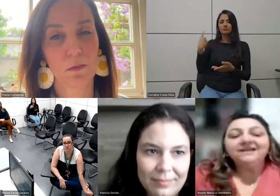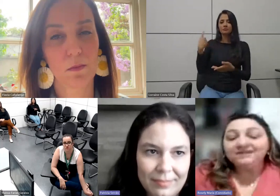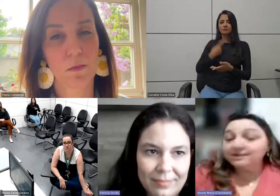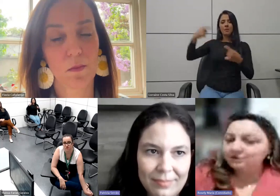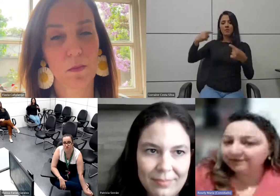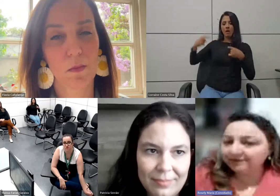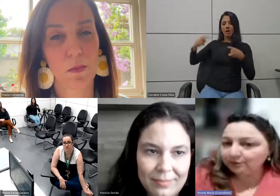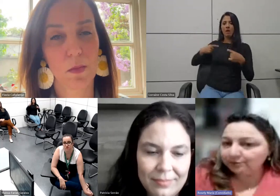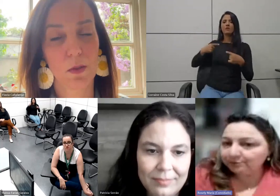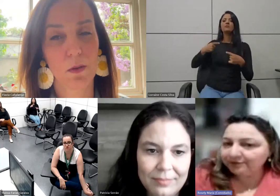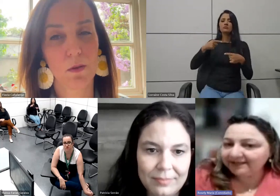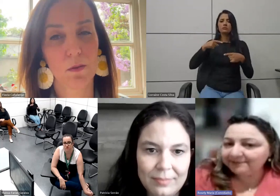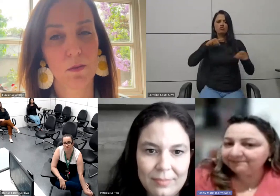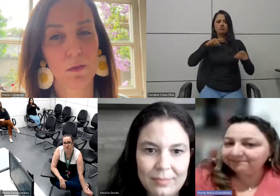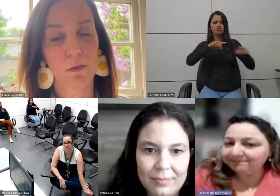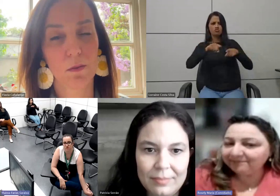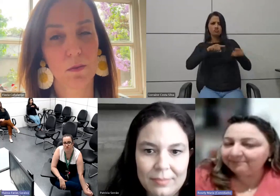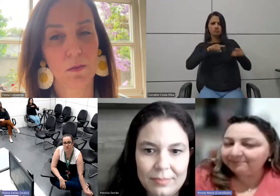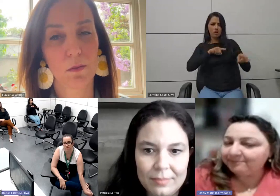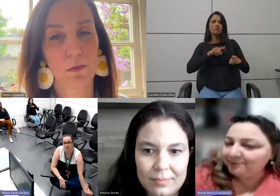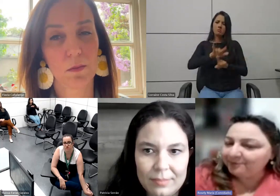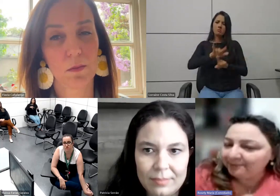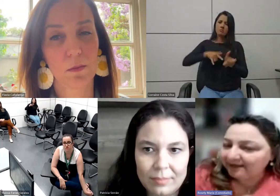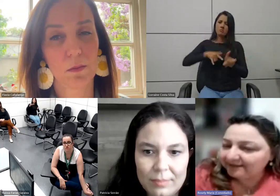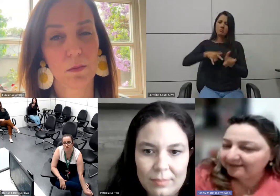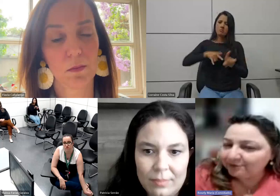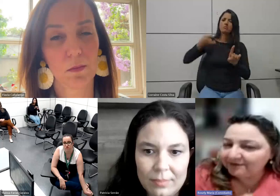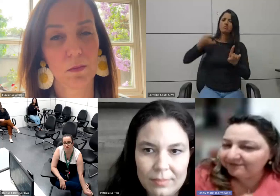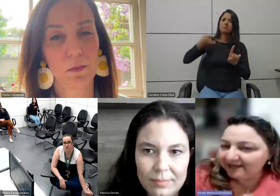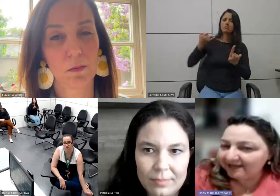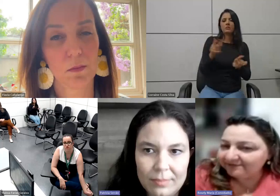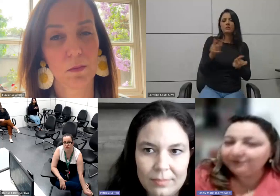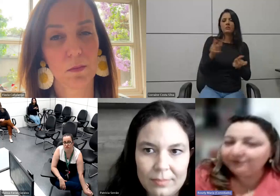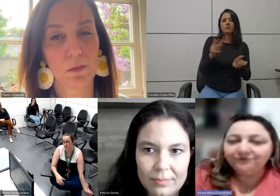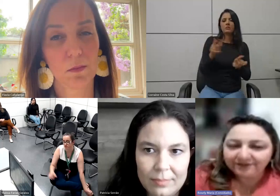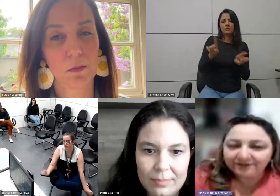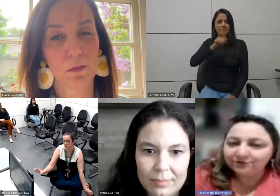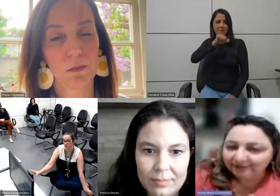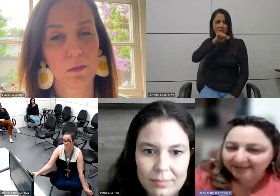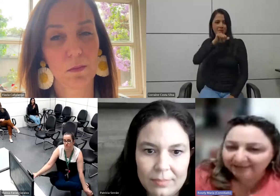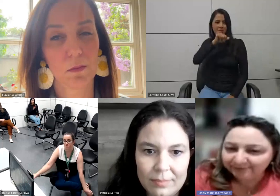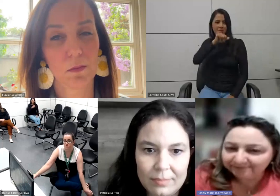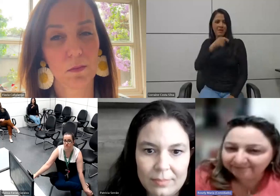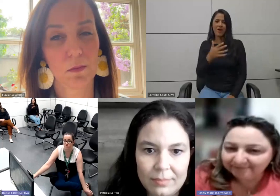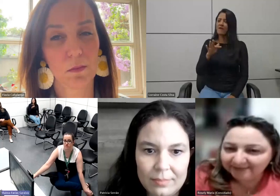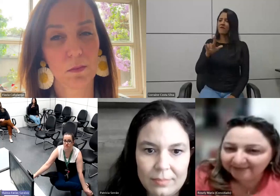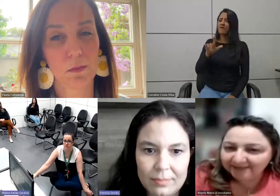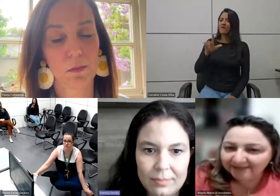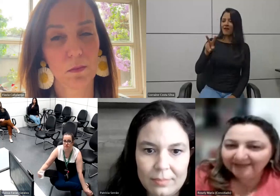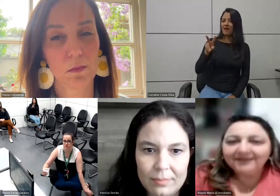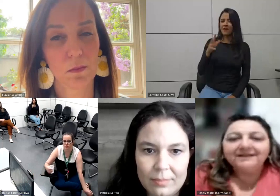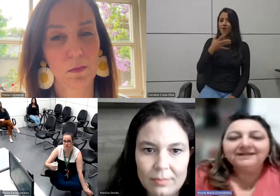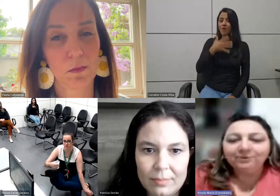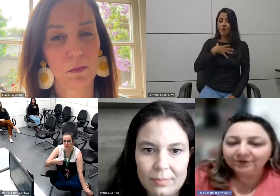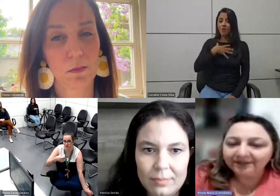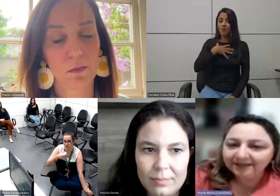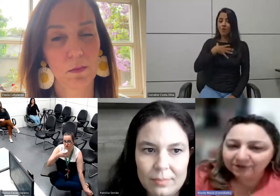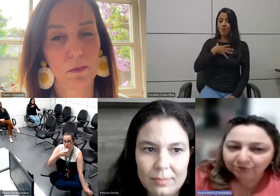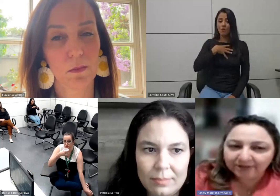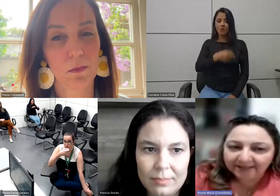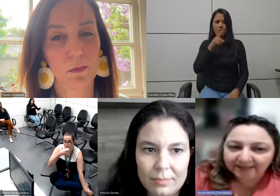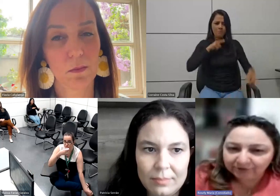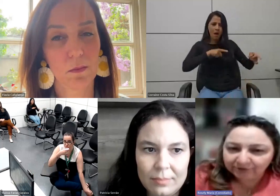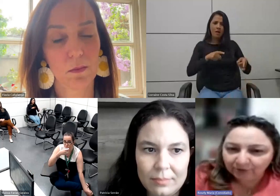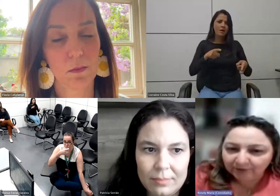e a gente sofre em dobro porque para uma mãe como a Flávia ver o filho sendo julgado e não